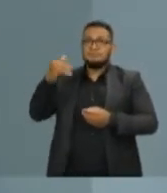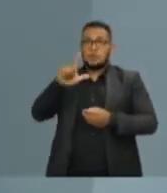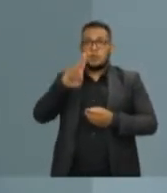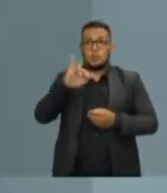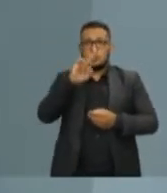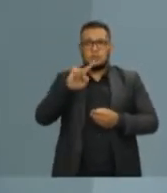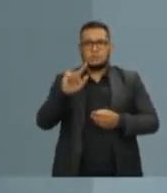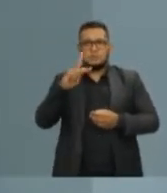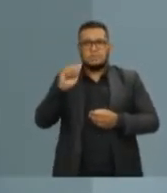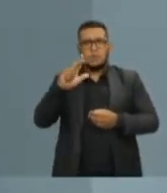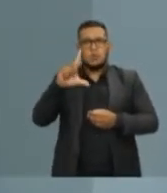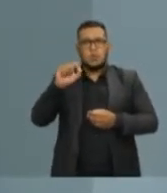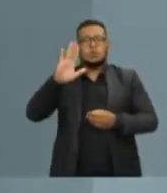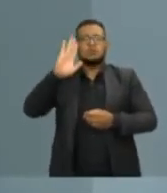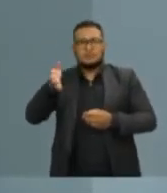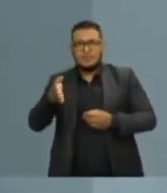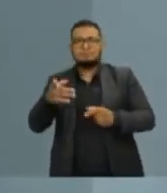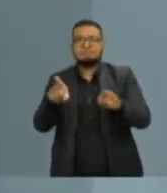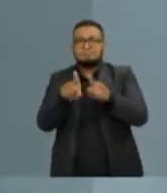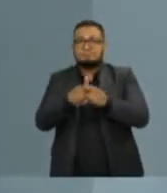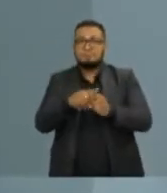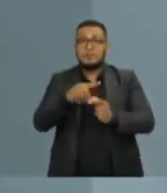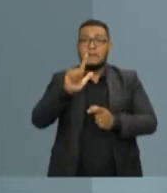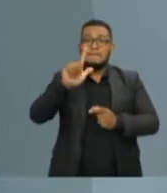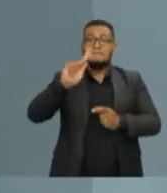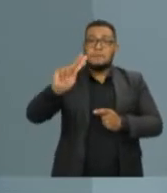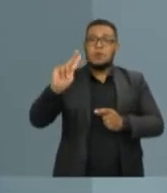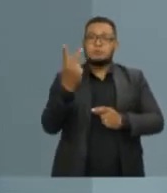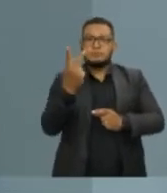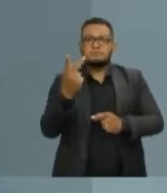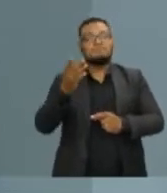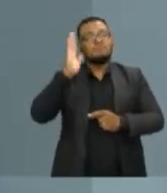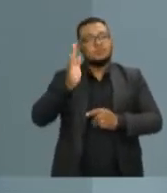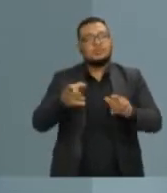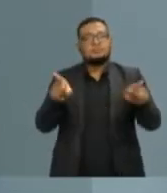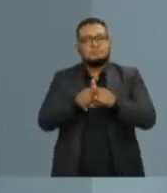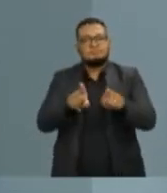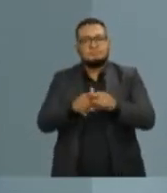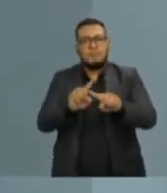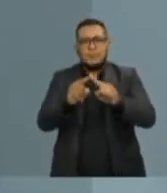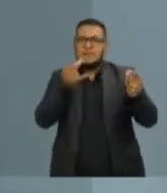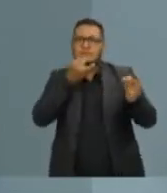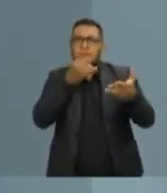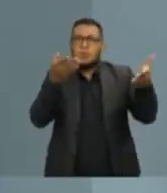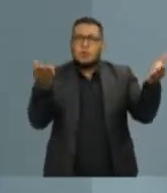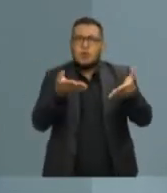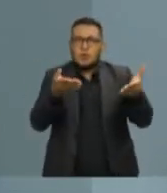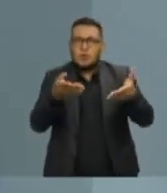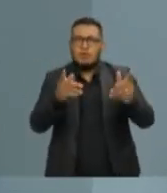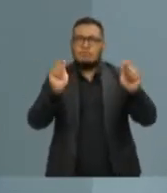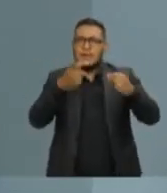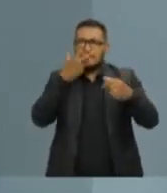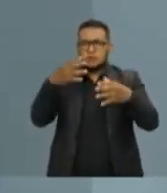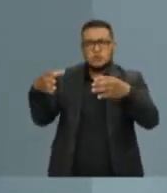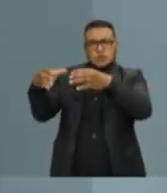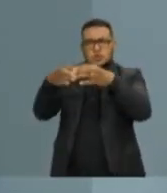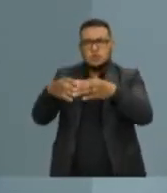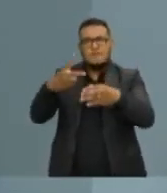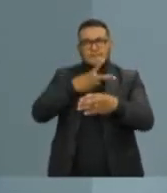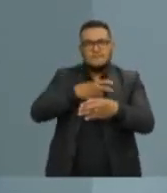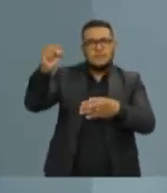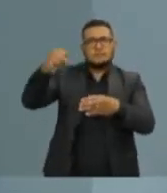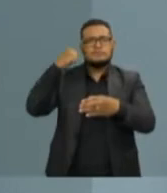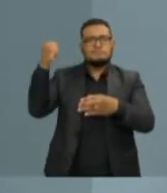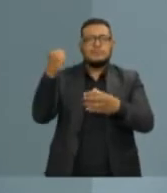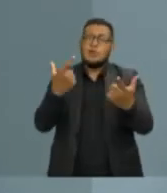Paulo Artung teve a dele e Vitor Boaz. Sempre candidatos jovens, inovadores. Nós vamos formar uma equipe vencedora, como sempre fiz,